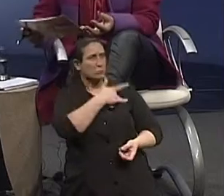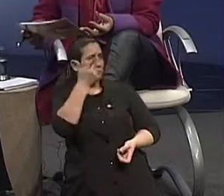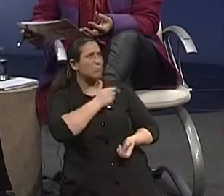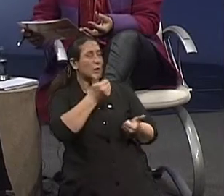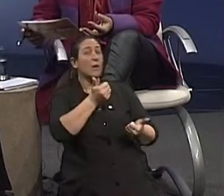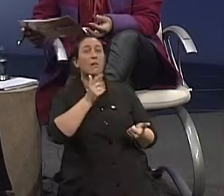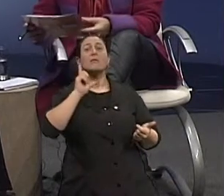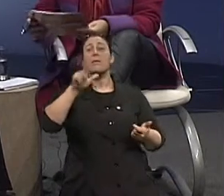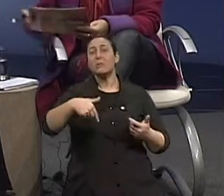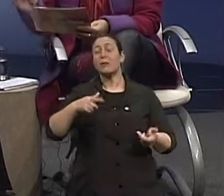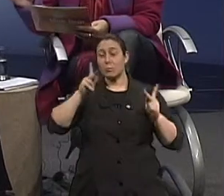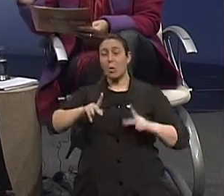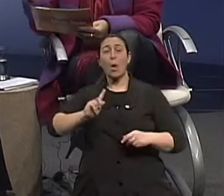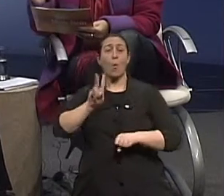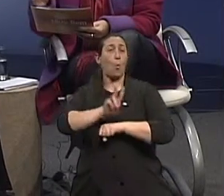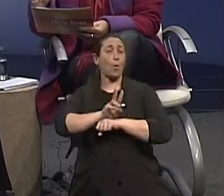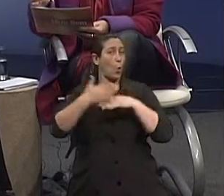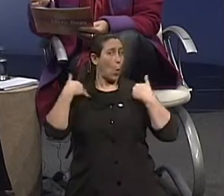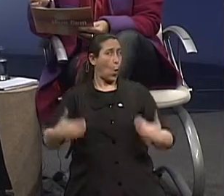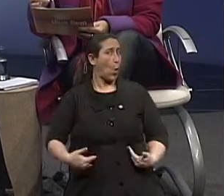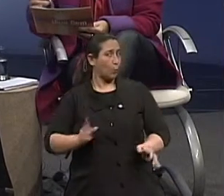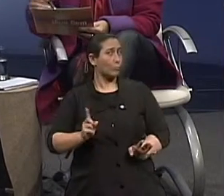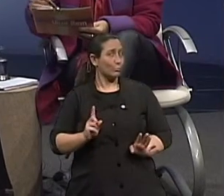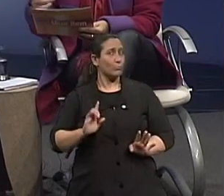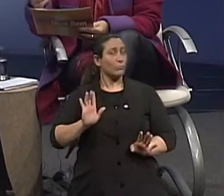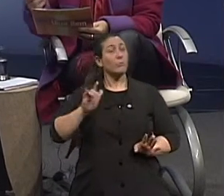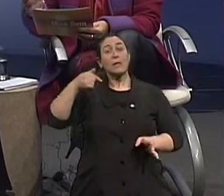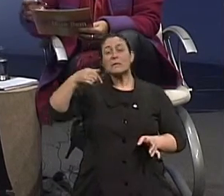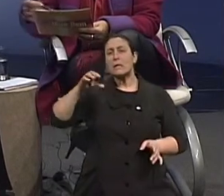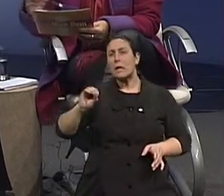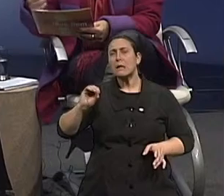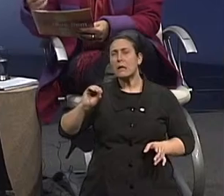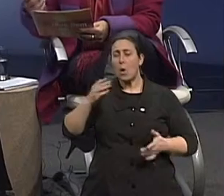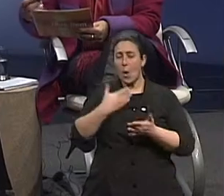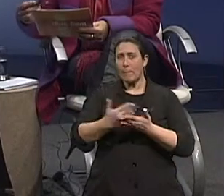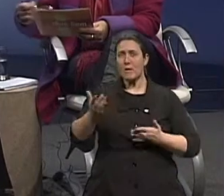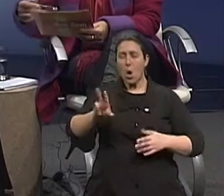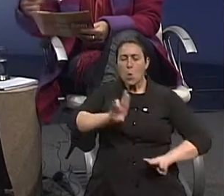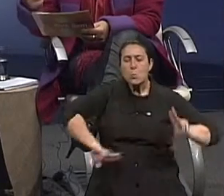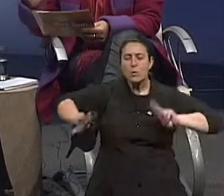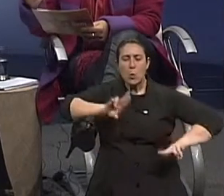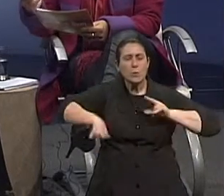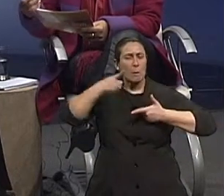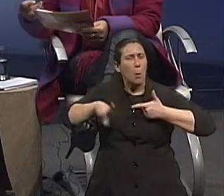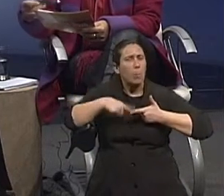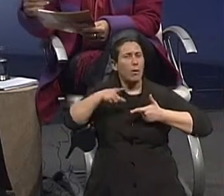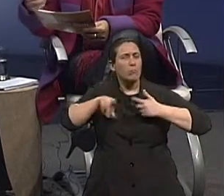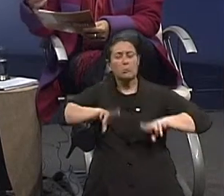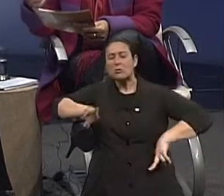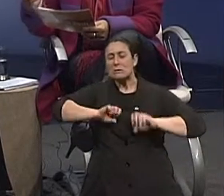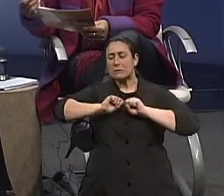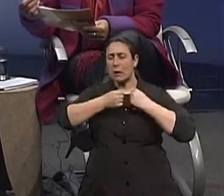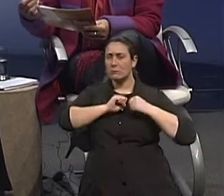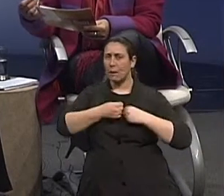inteiríssimos. Esse organismo tem memória, né, doutor? Ele vai sendo bombardeado, ele tem memória. Ele vai estragando aos